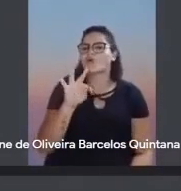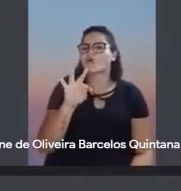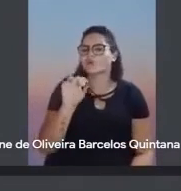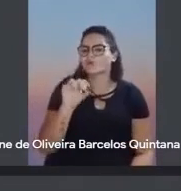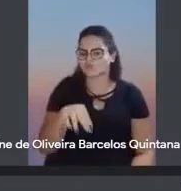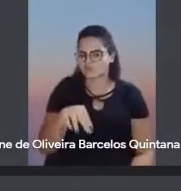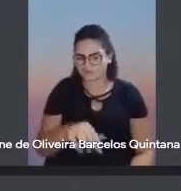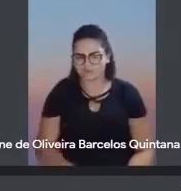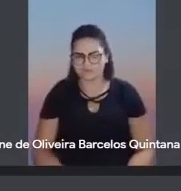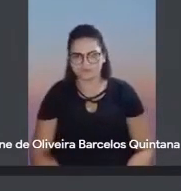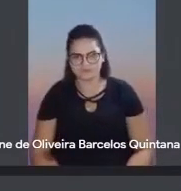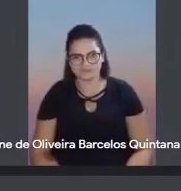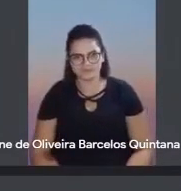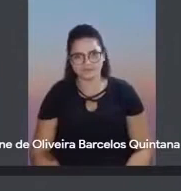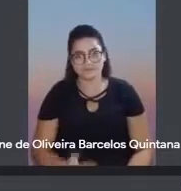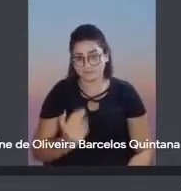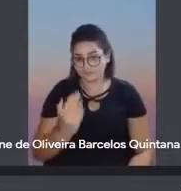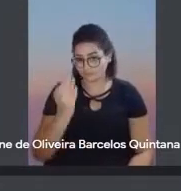Noilton, quer começar?